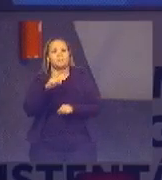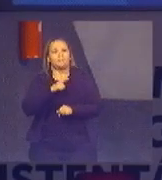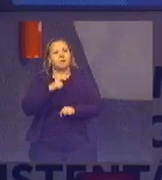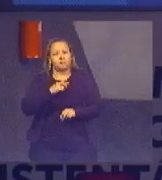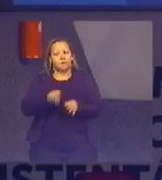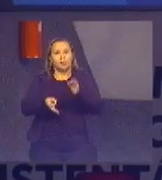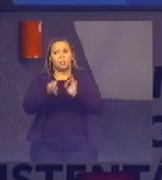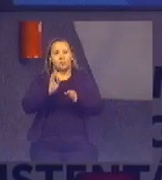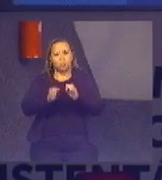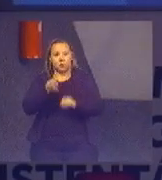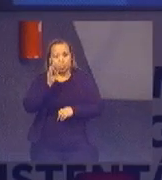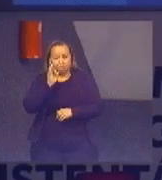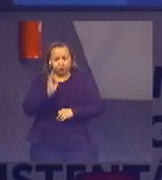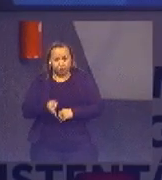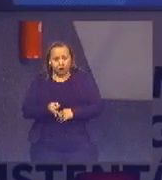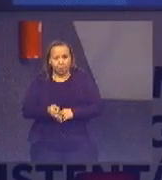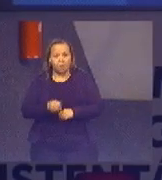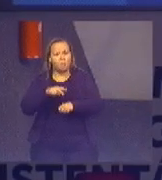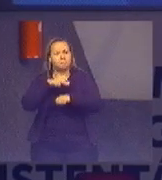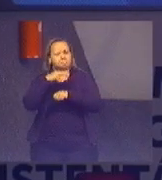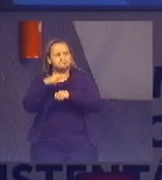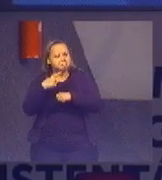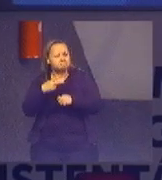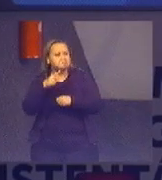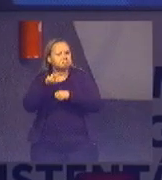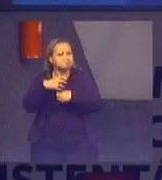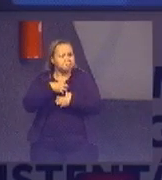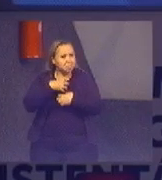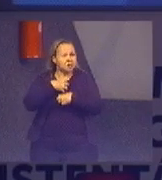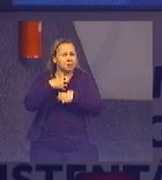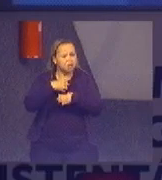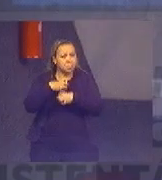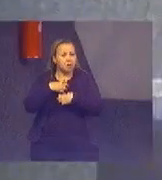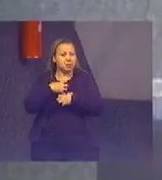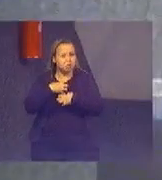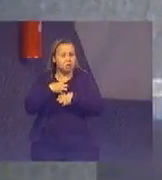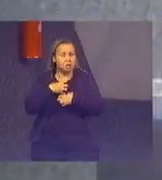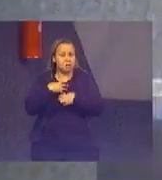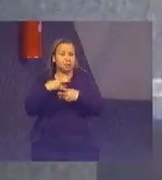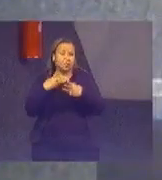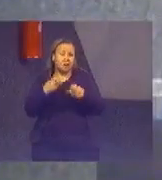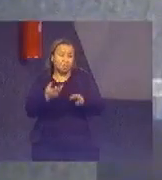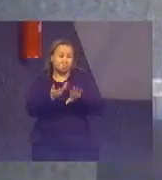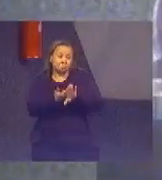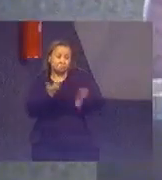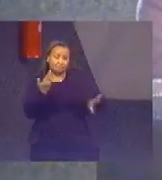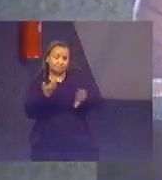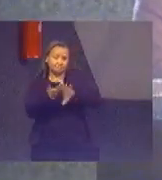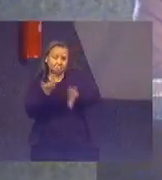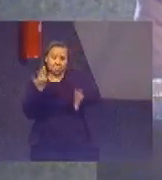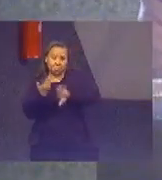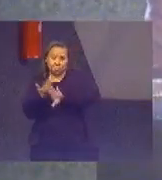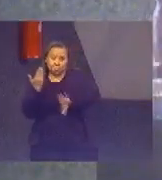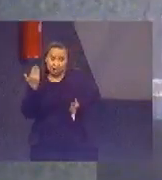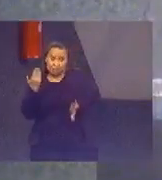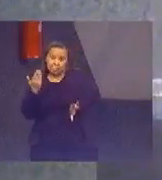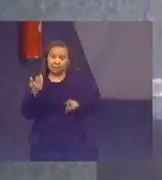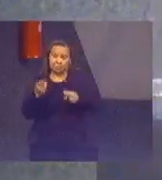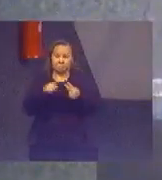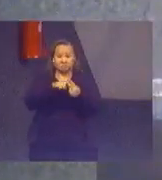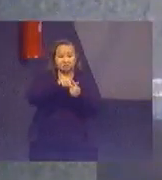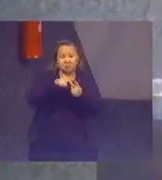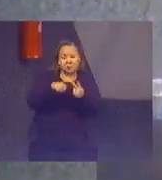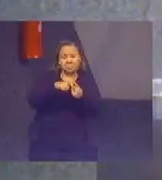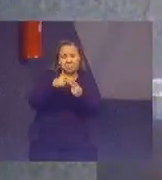tribunal previa de falhas na atuação governamental, como fragmentação, duplicidade de esforços